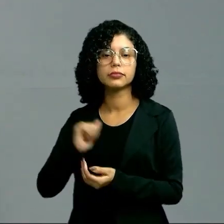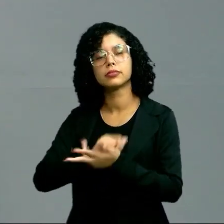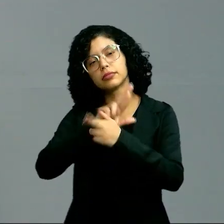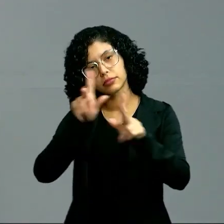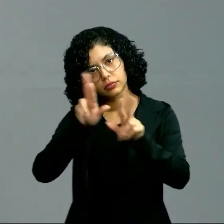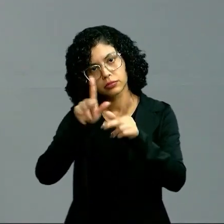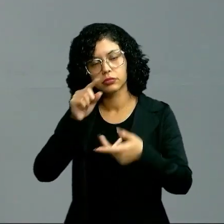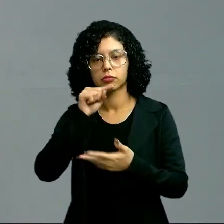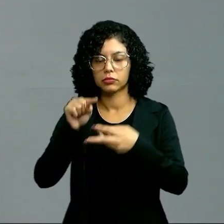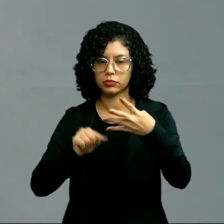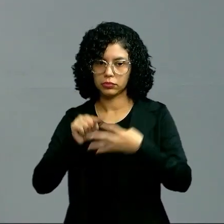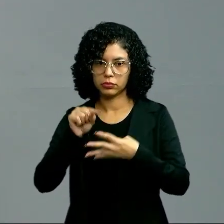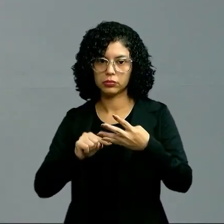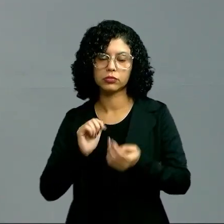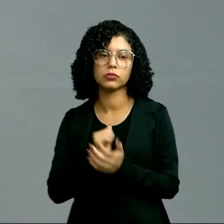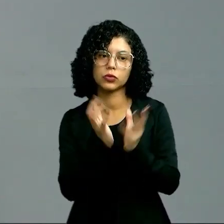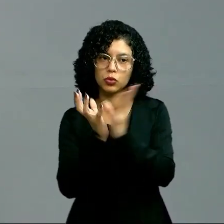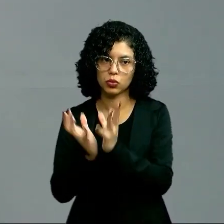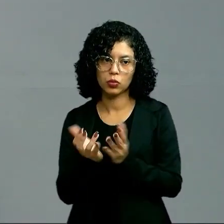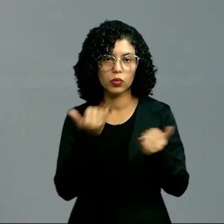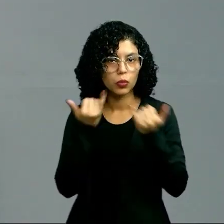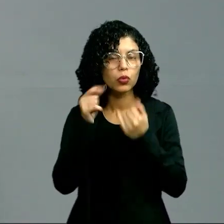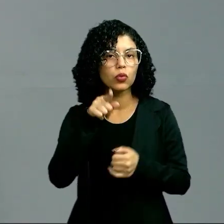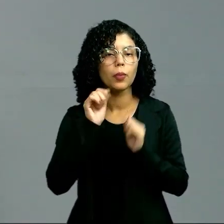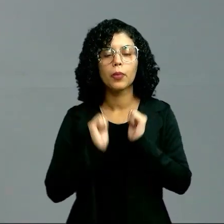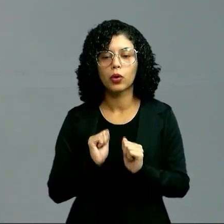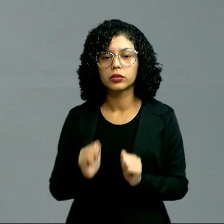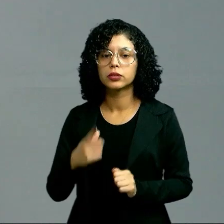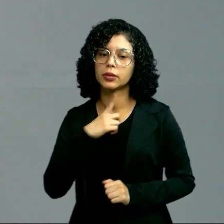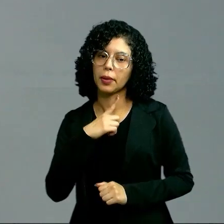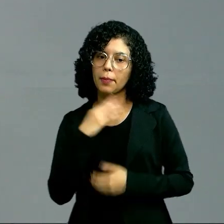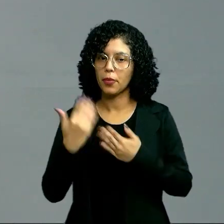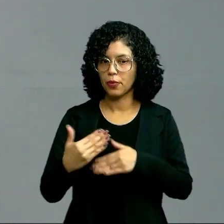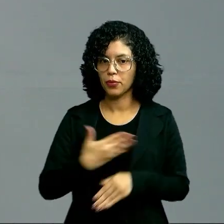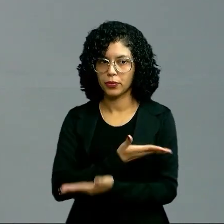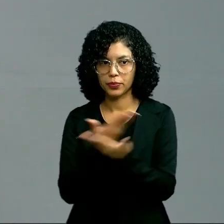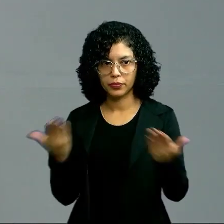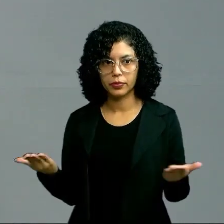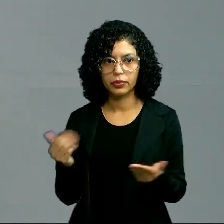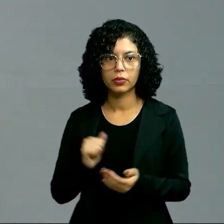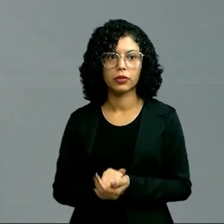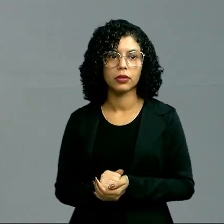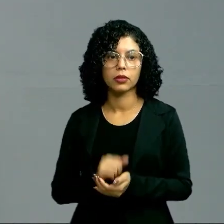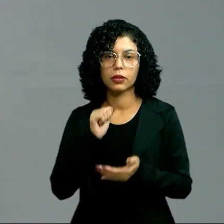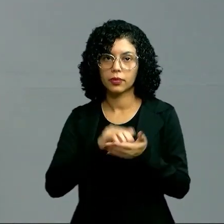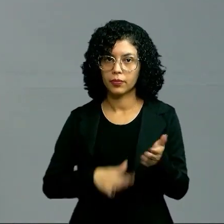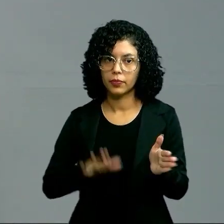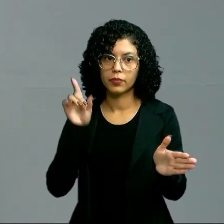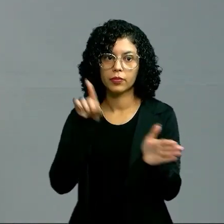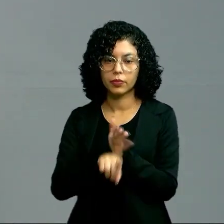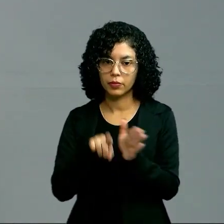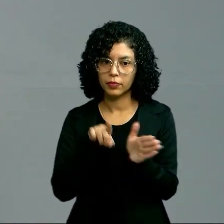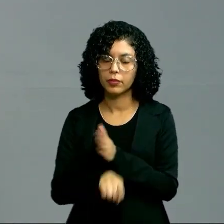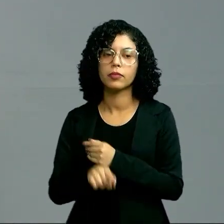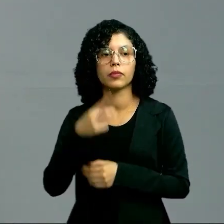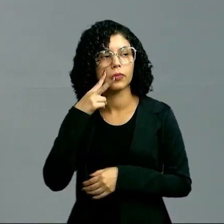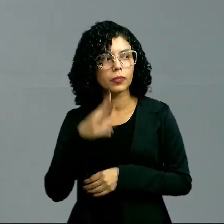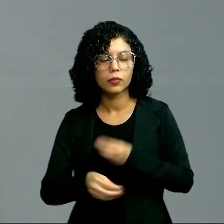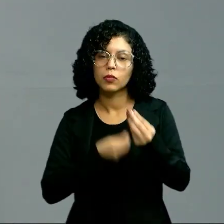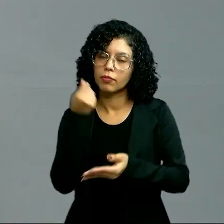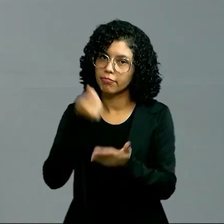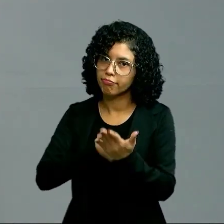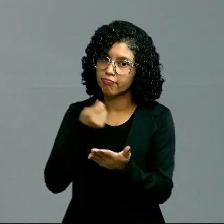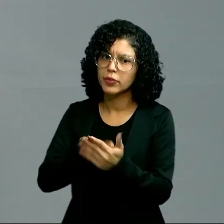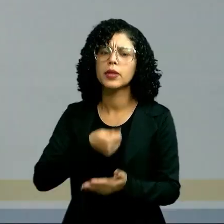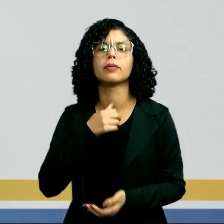que diferenciam uns dos outros. São informações importantes que podem cair na prova de vocês, tá? E com isso, vamos para as questões e vamos ver como é que o